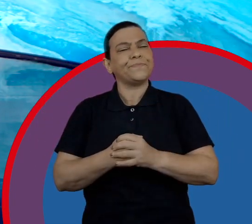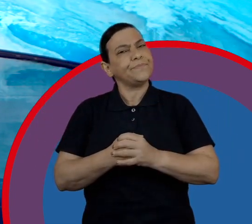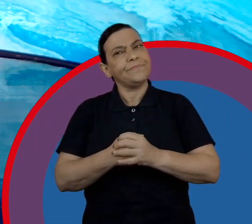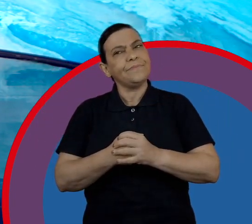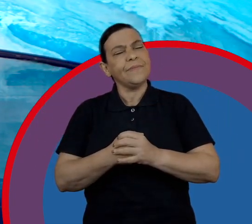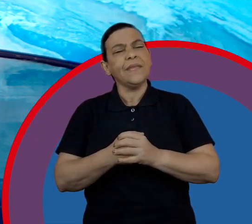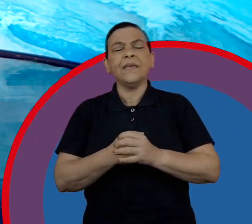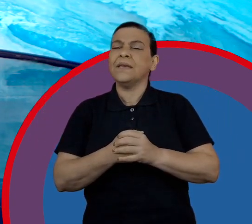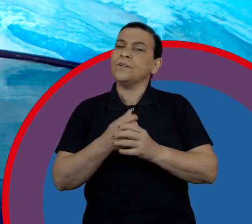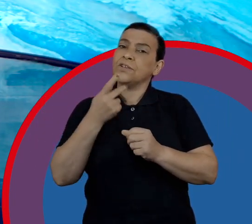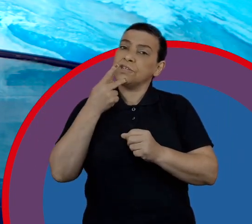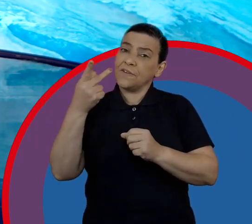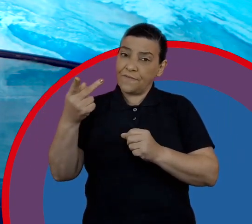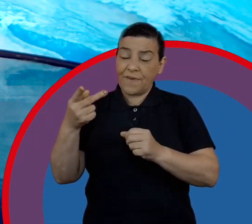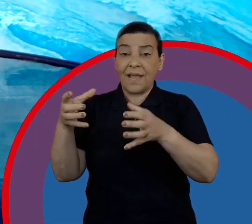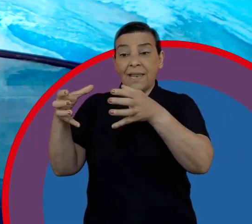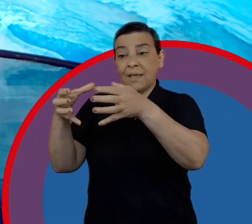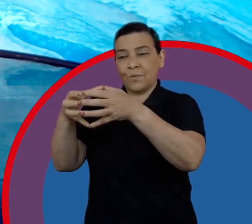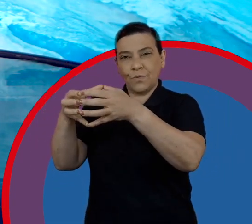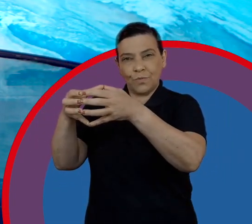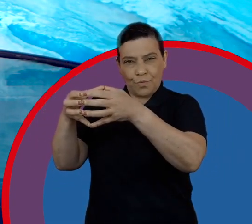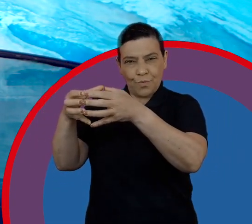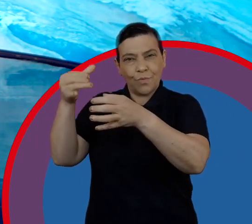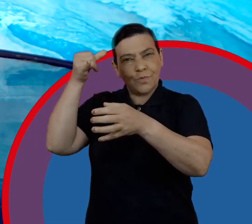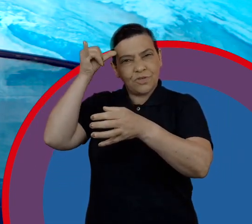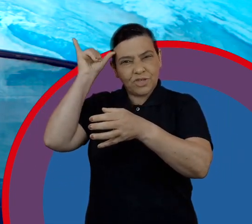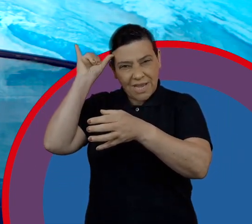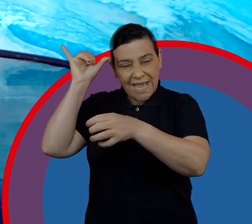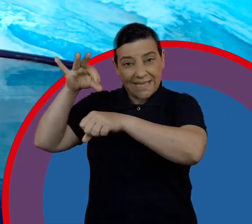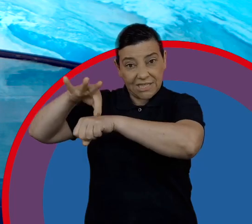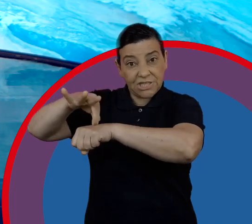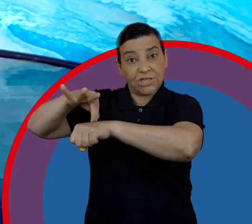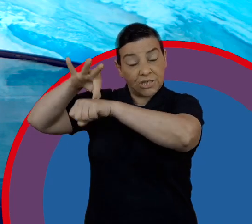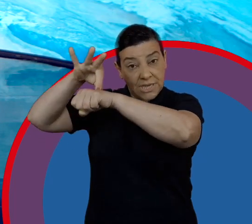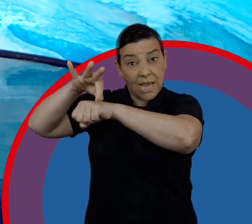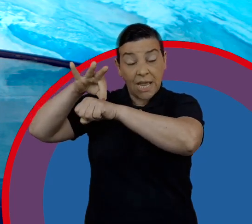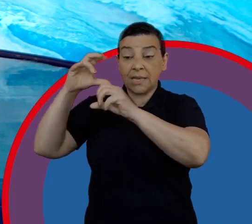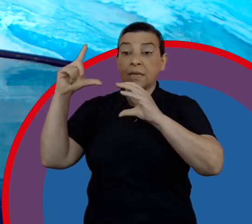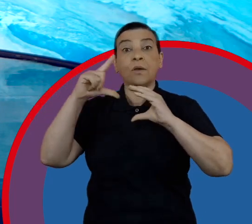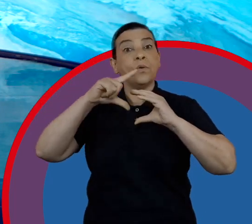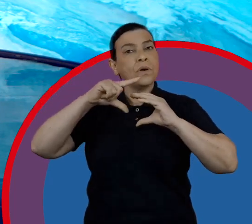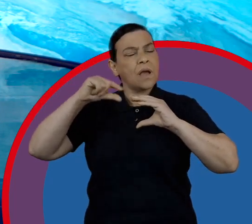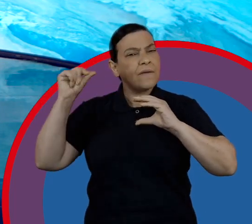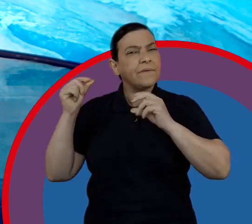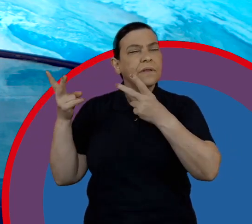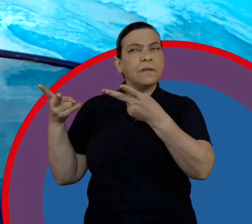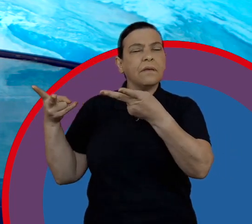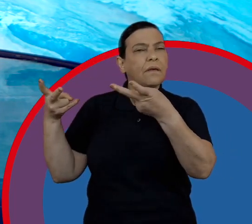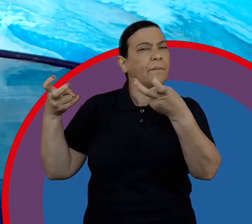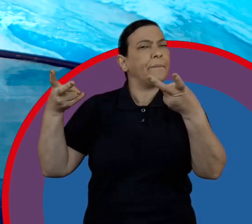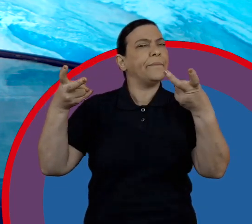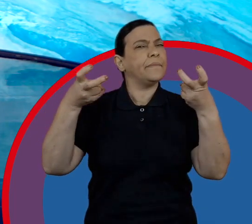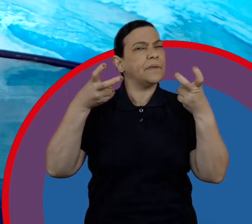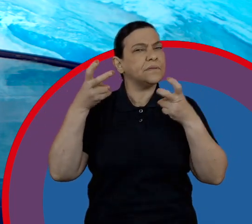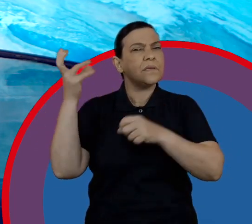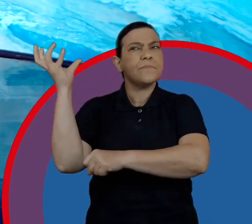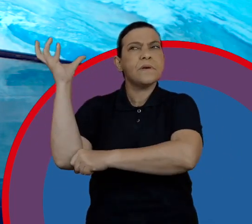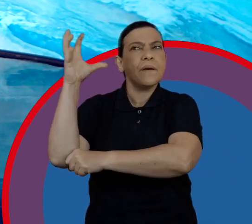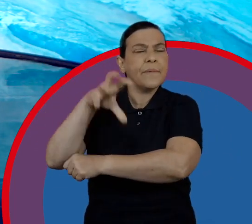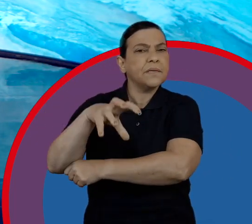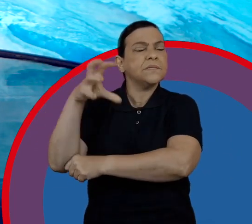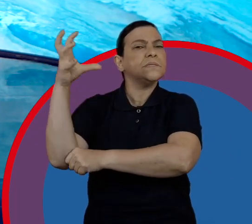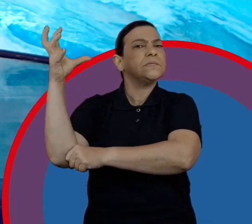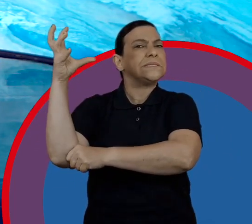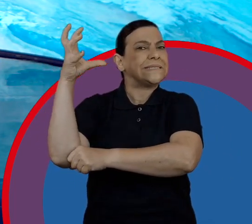Quando a gente fala da cadeia da pecuária no Brasil, da produção de carne, o Carrefour, olhando para as questões de